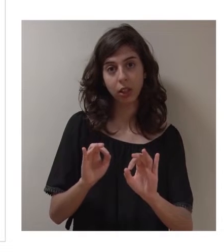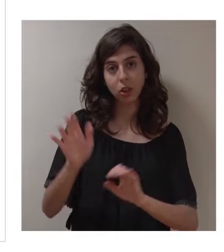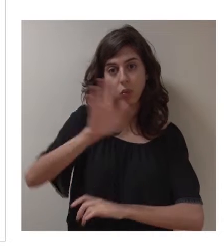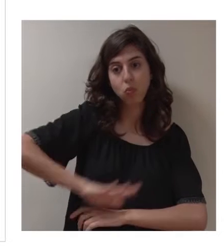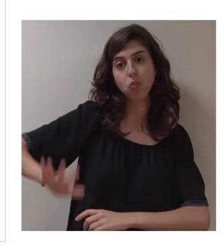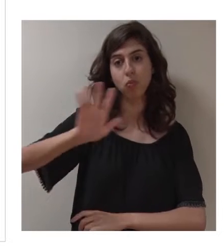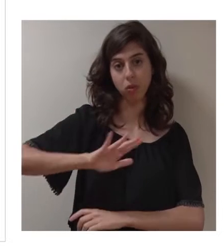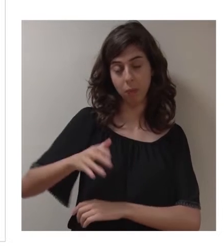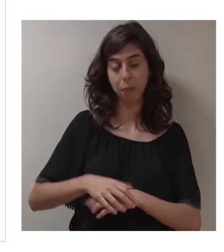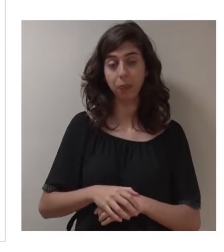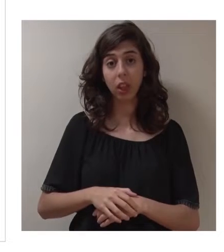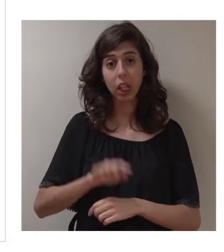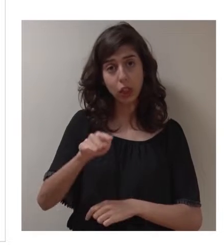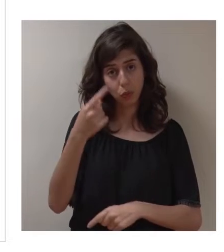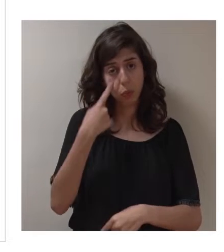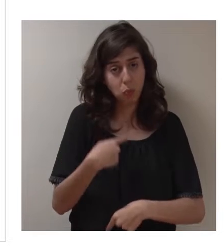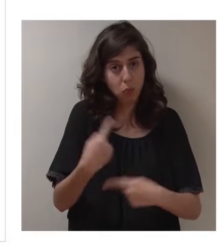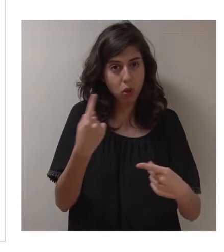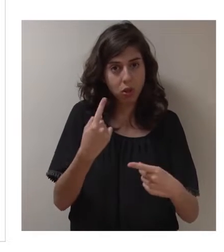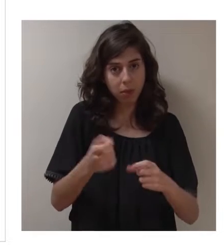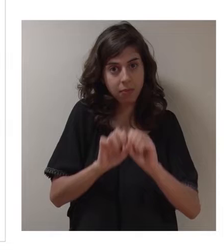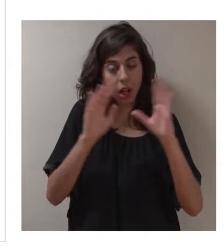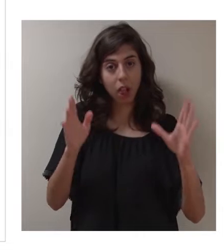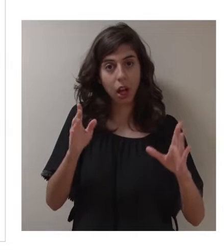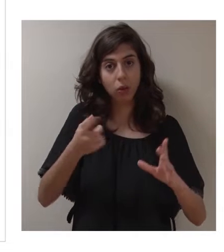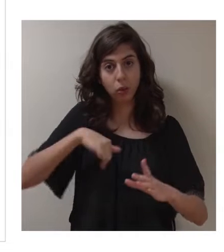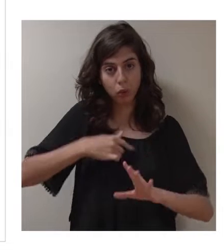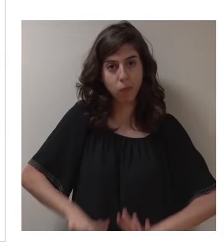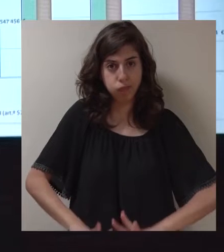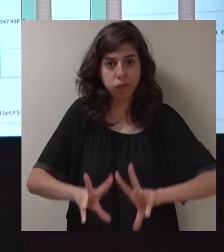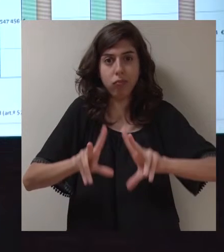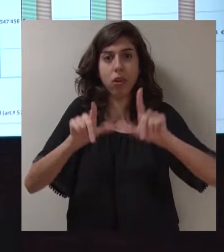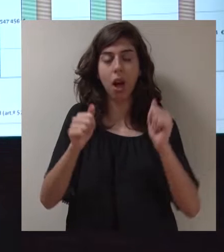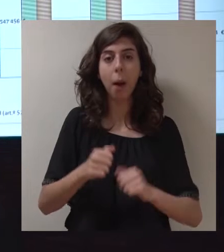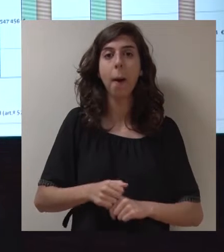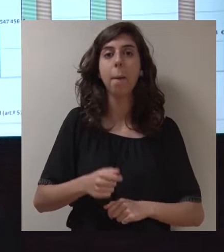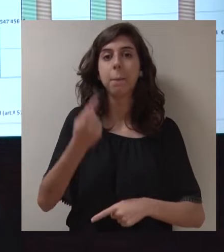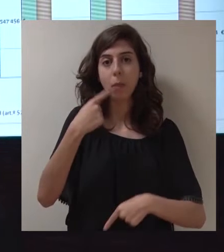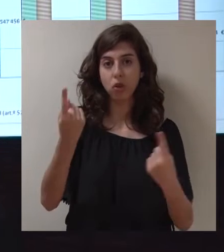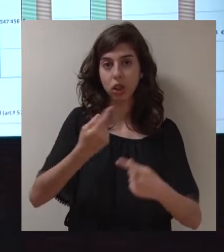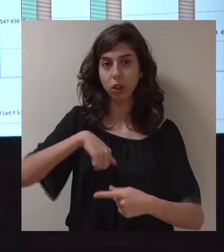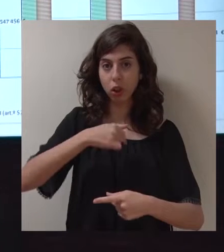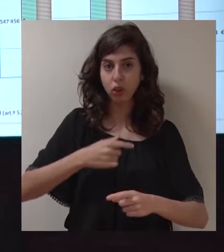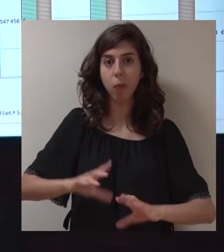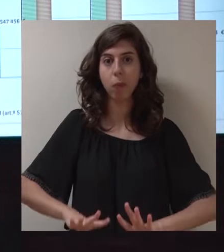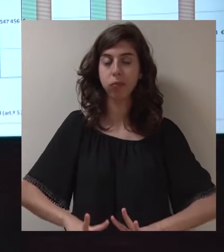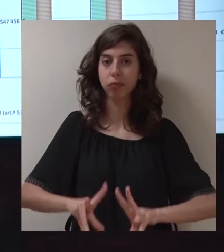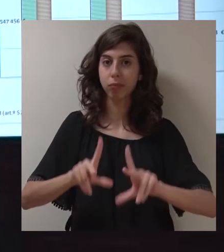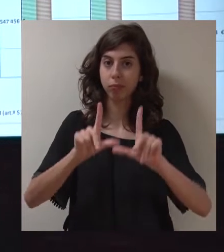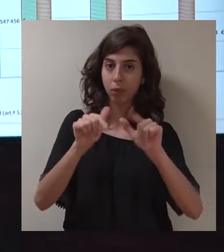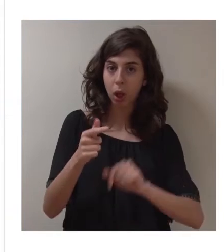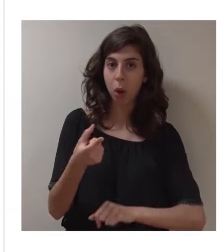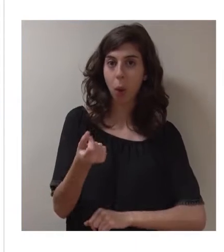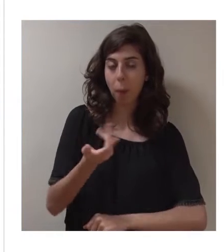nacional. Isto mostra bem a nossa evolução. Mostra que evoluímos com